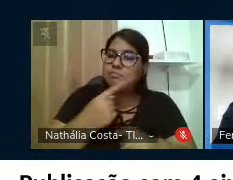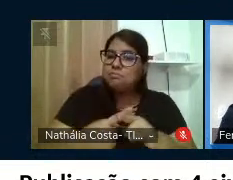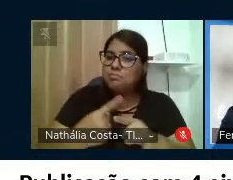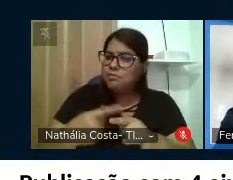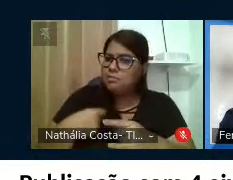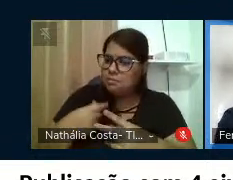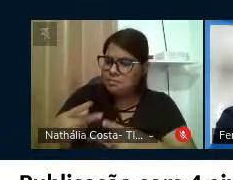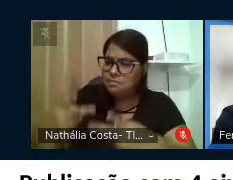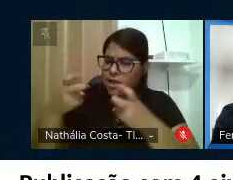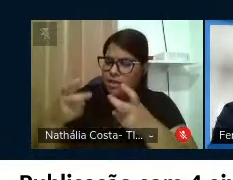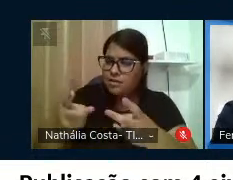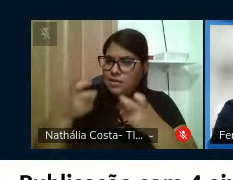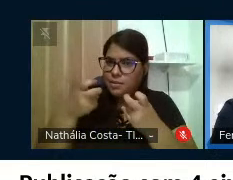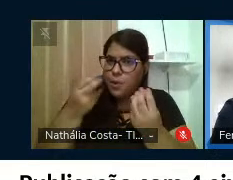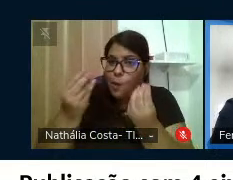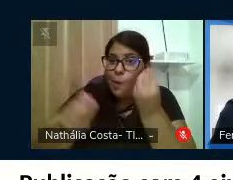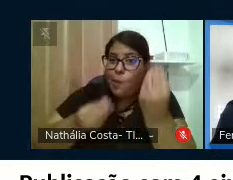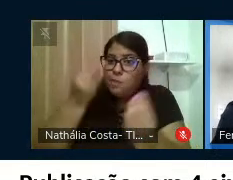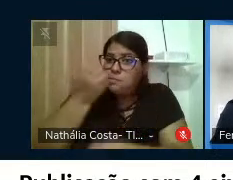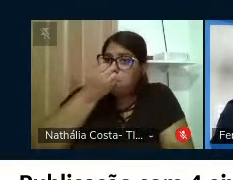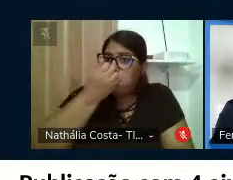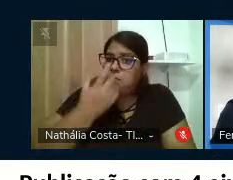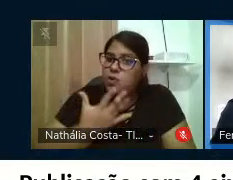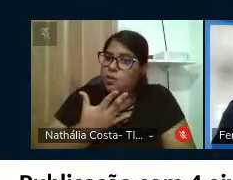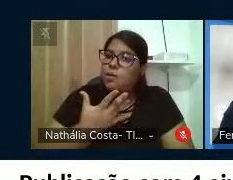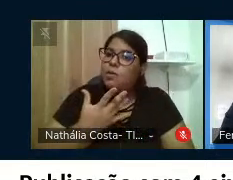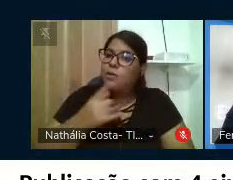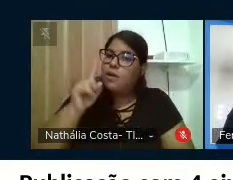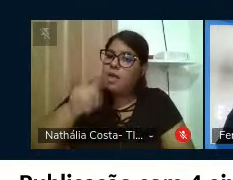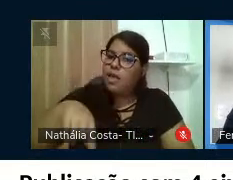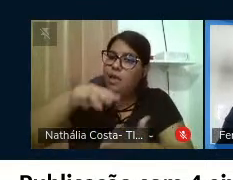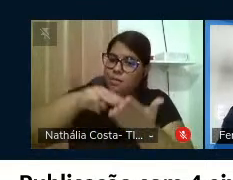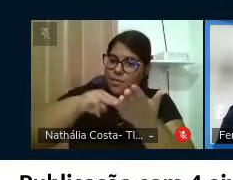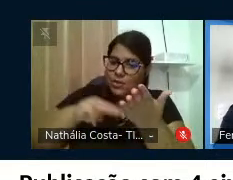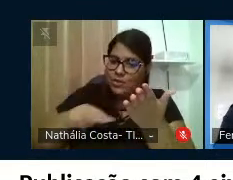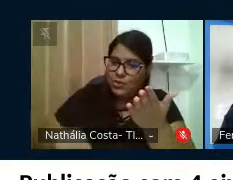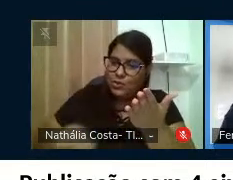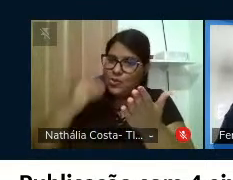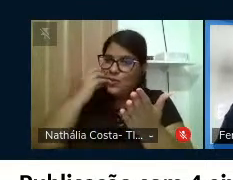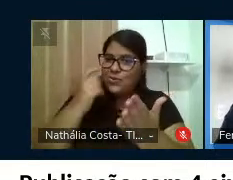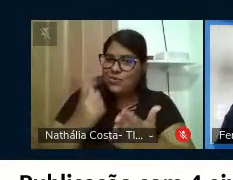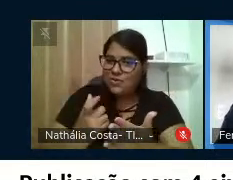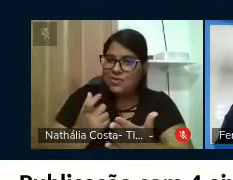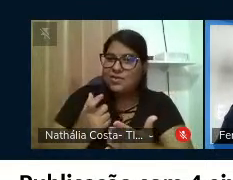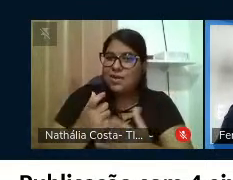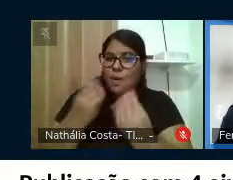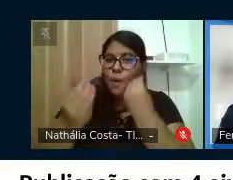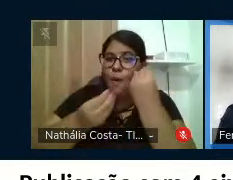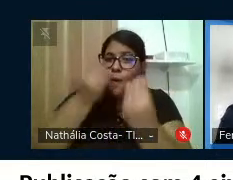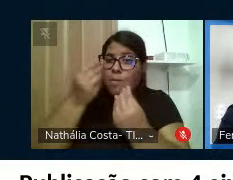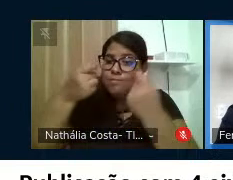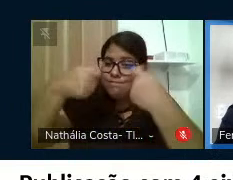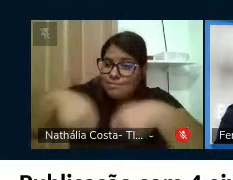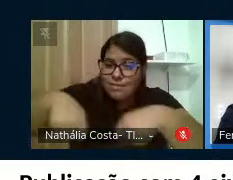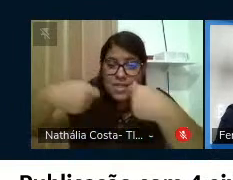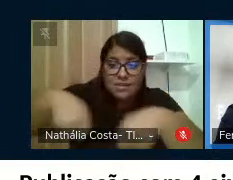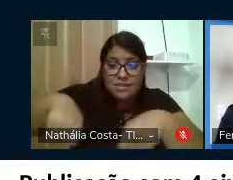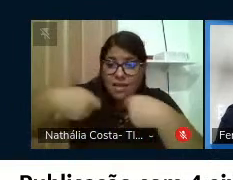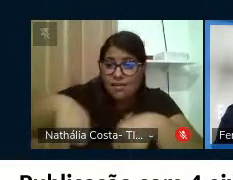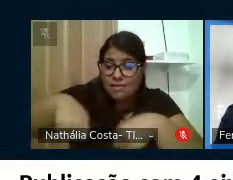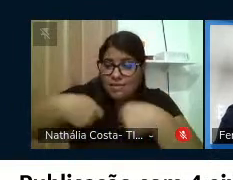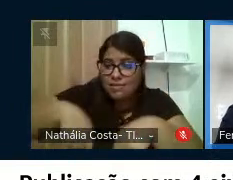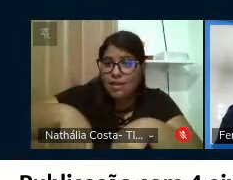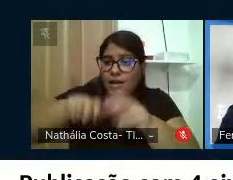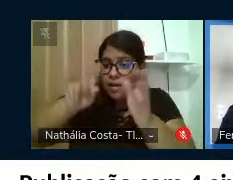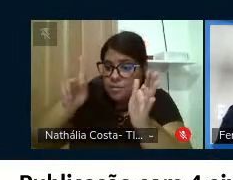perceber o quanto sofisticada é a metodologia freiriana e o quanto ela é necessária e